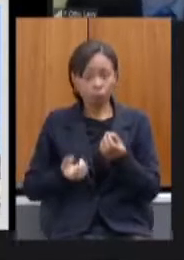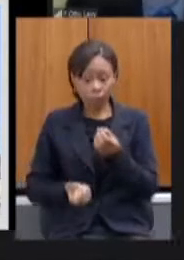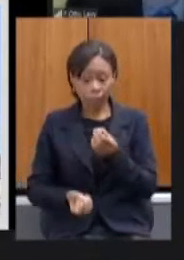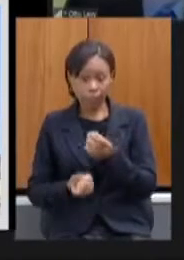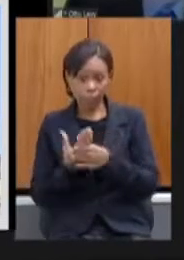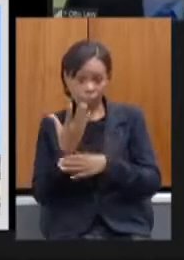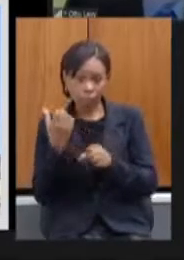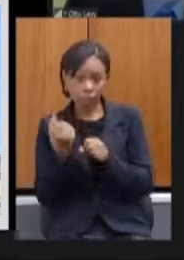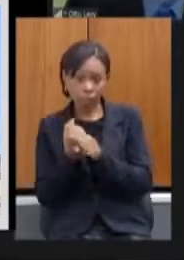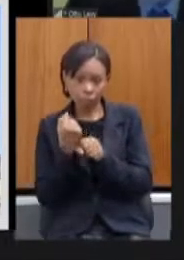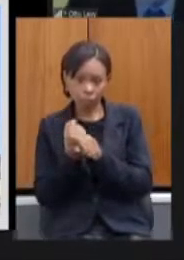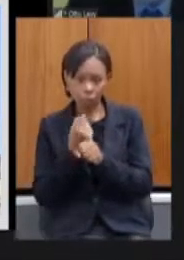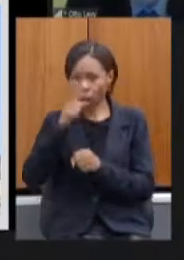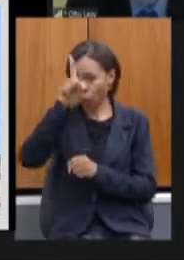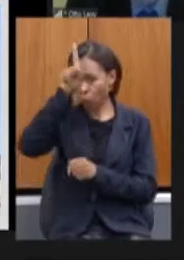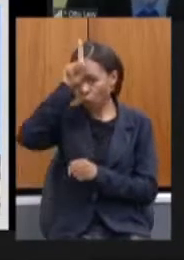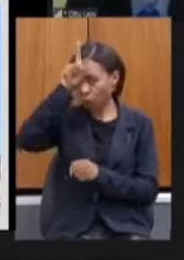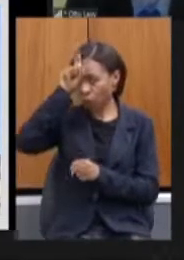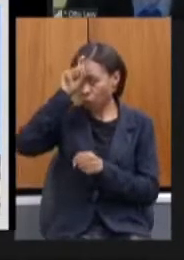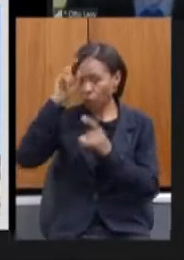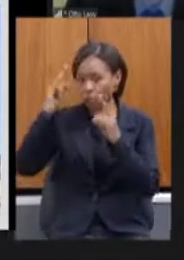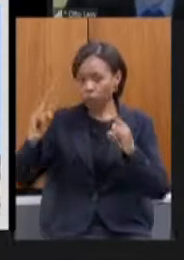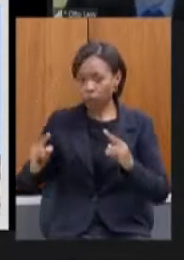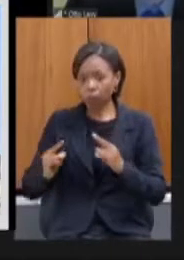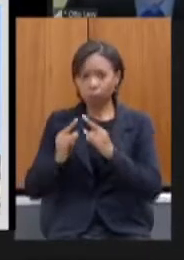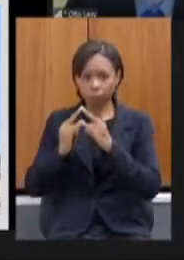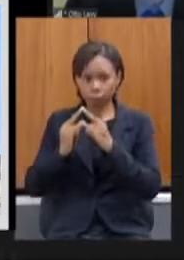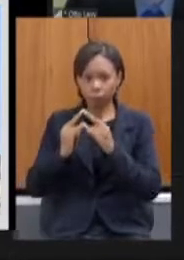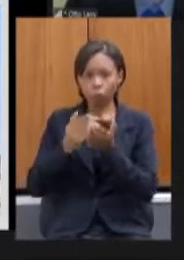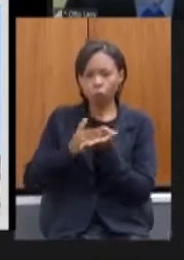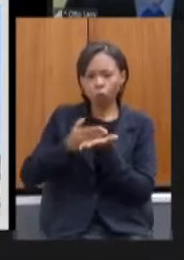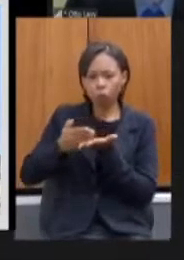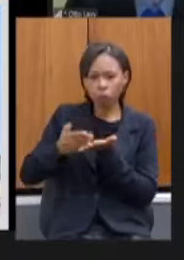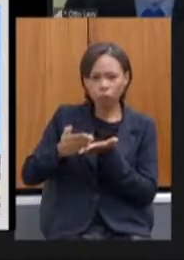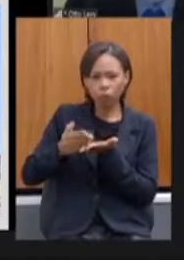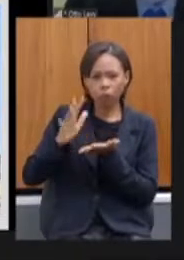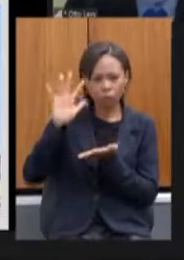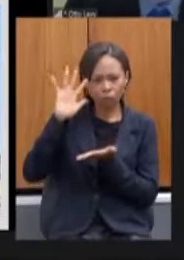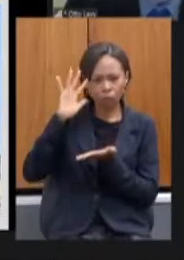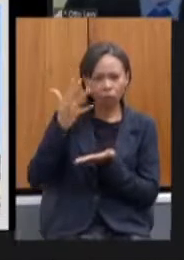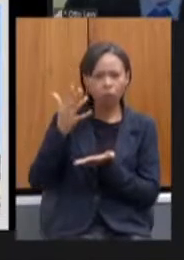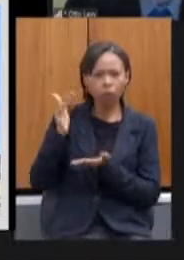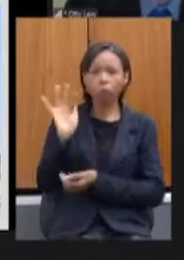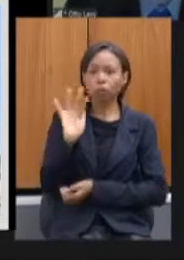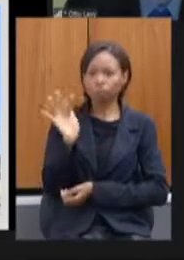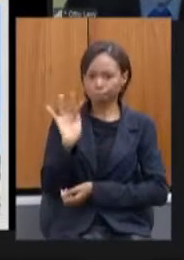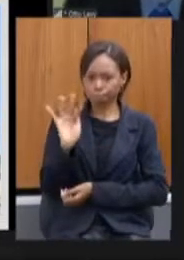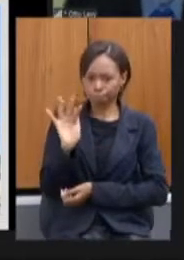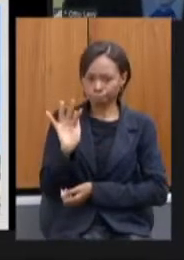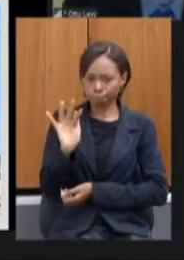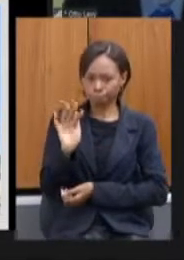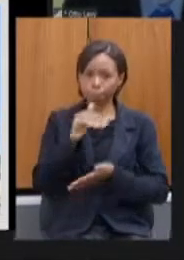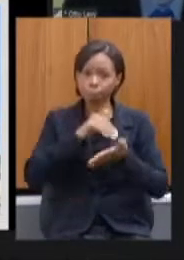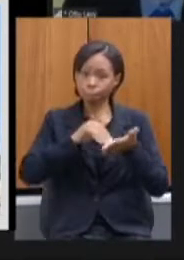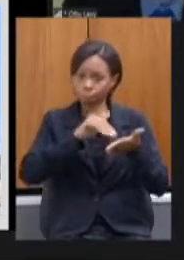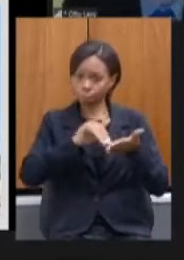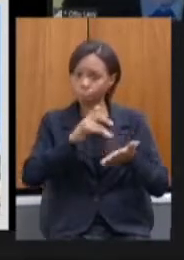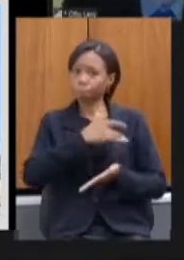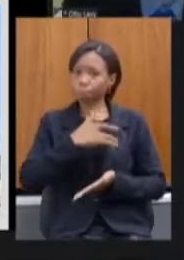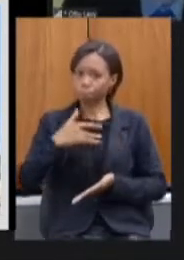tomada em fevereiro como bem disse o secretário da saúde quando se tinha uma